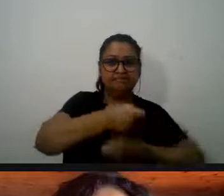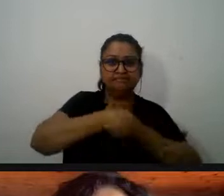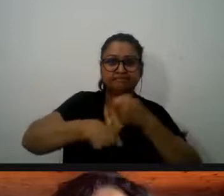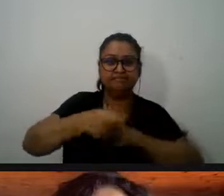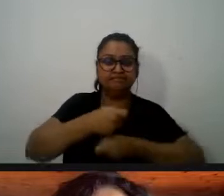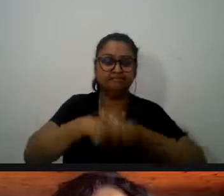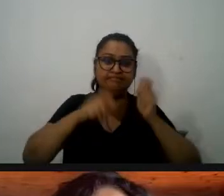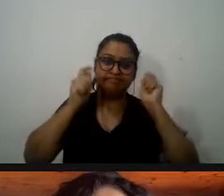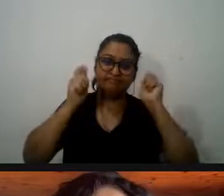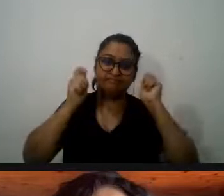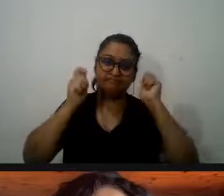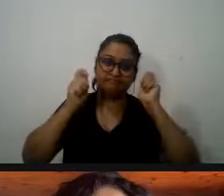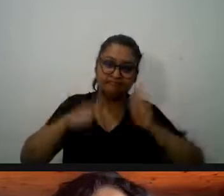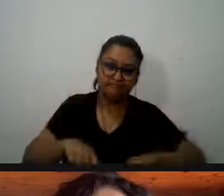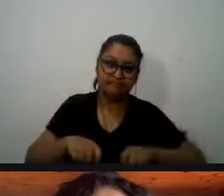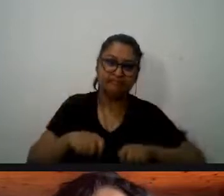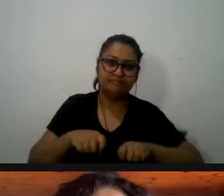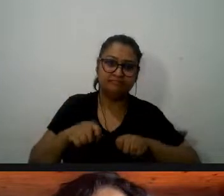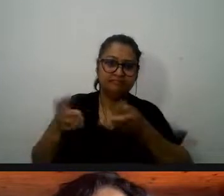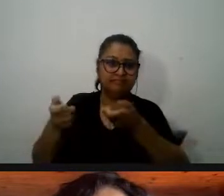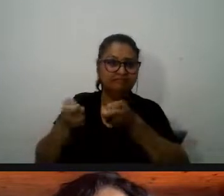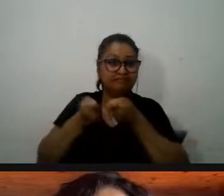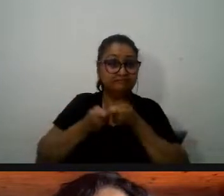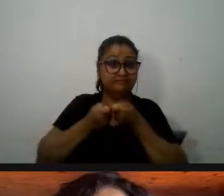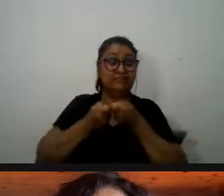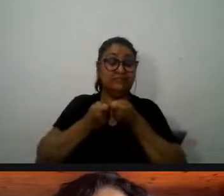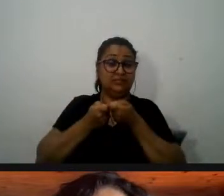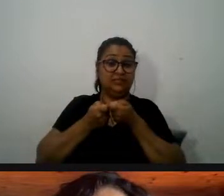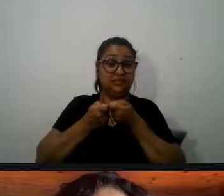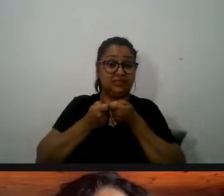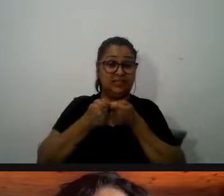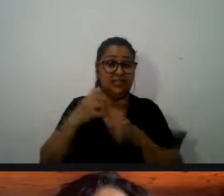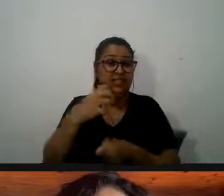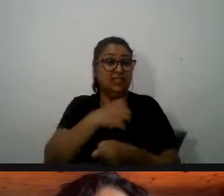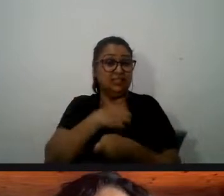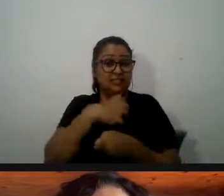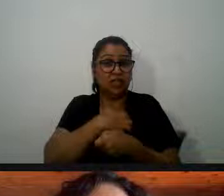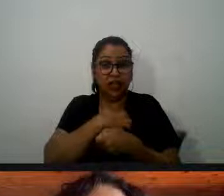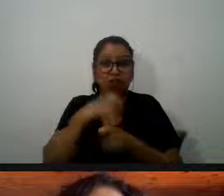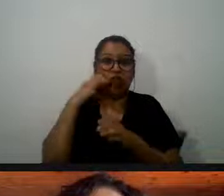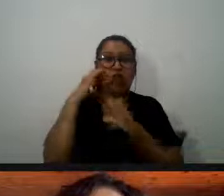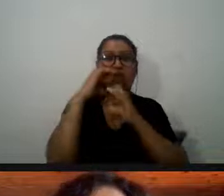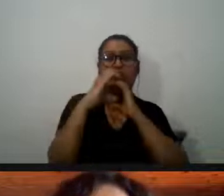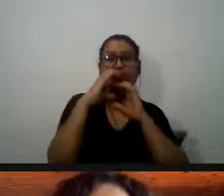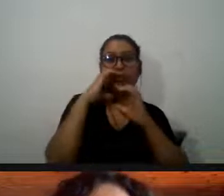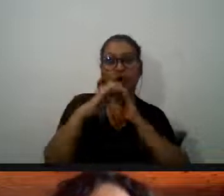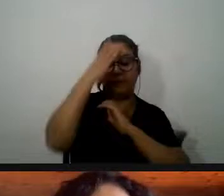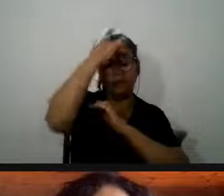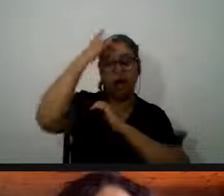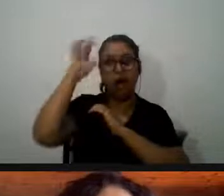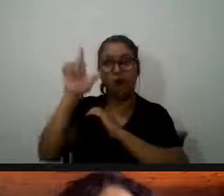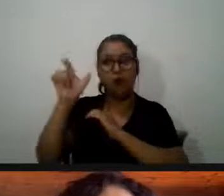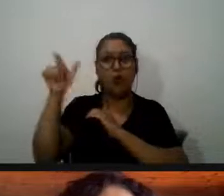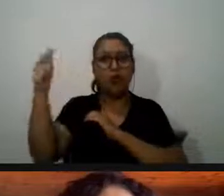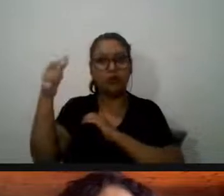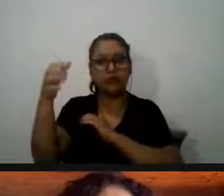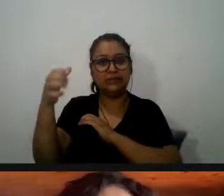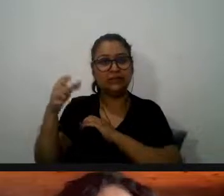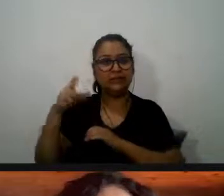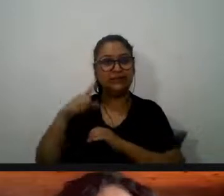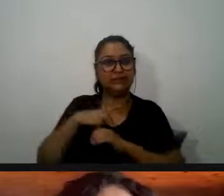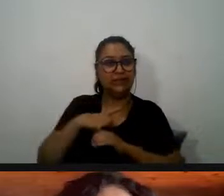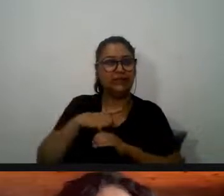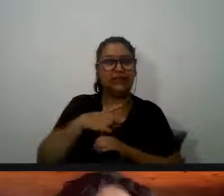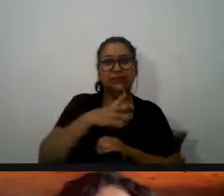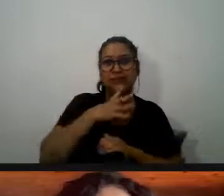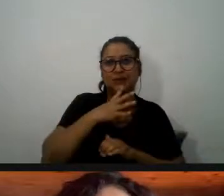agarrá-lo de forma comunicável para outras pessoas que têm outros tipos de